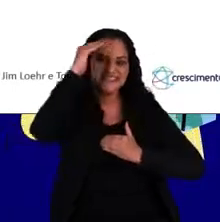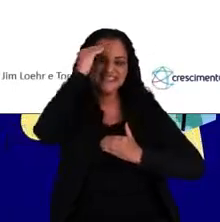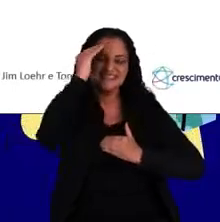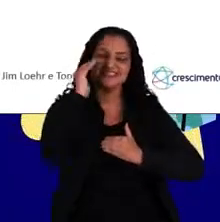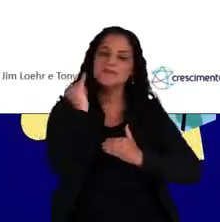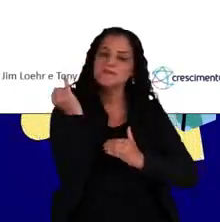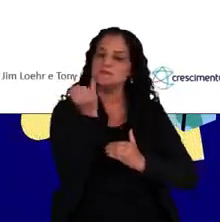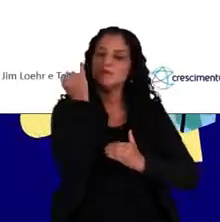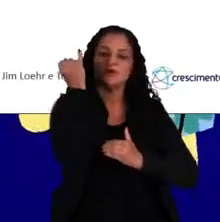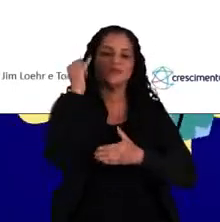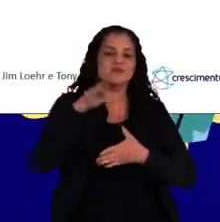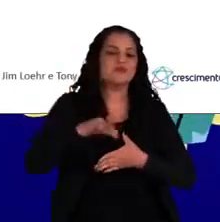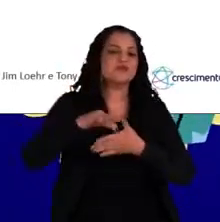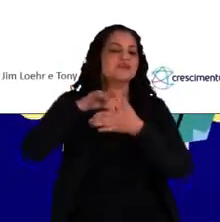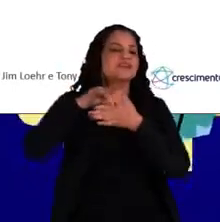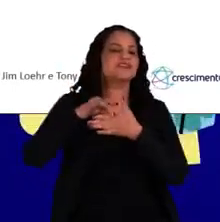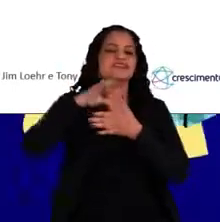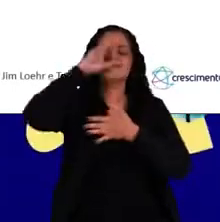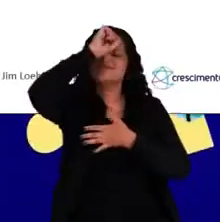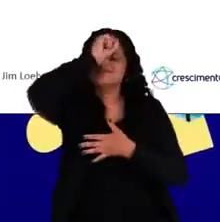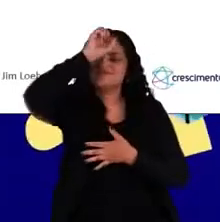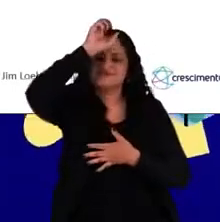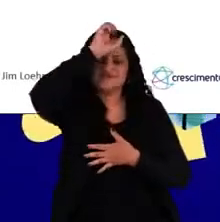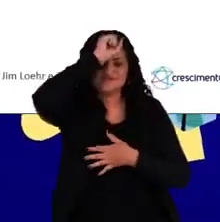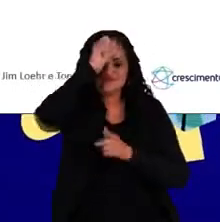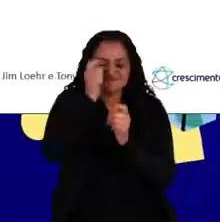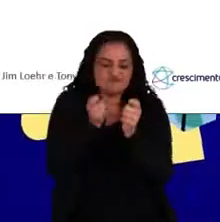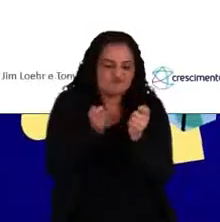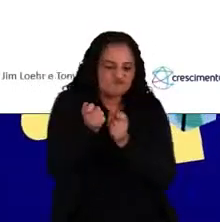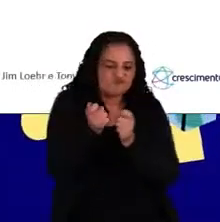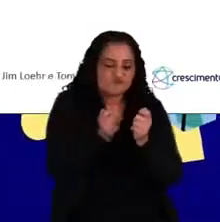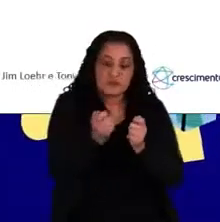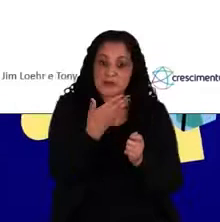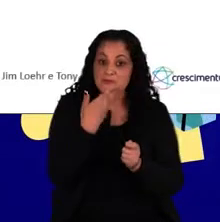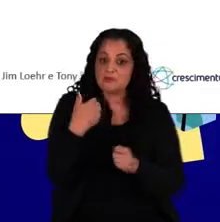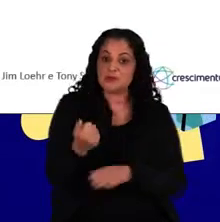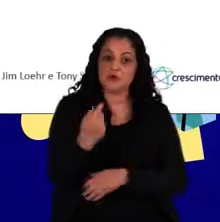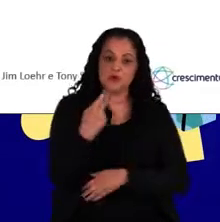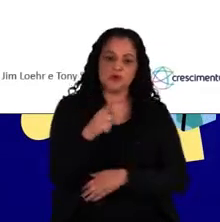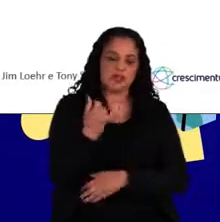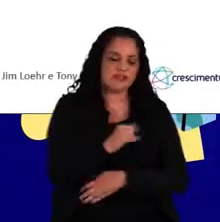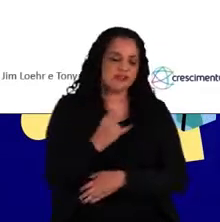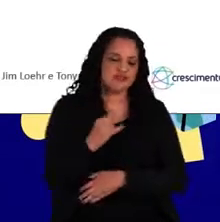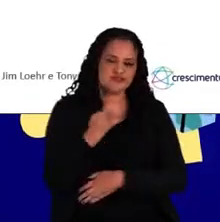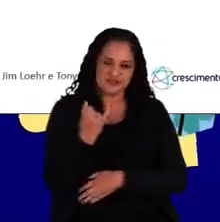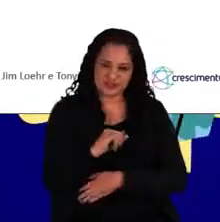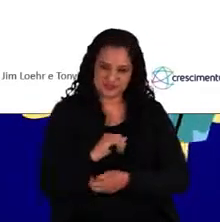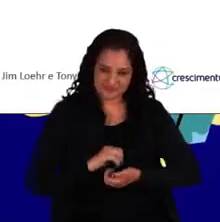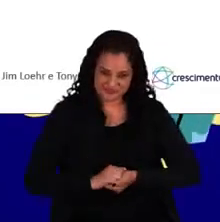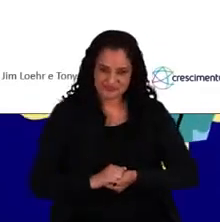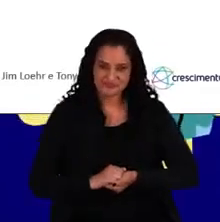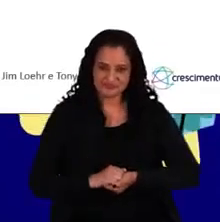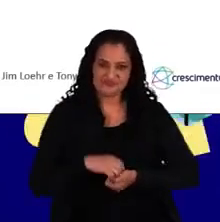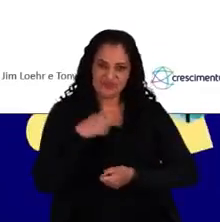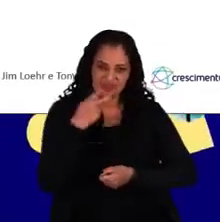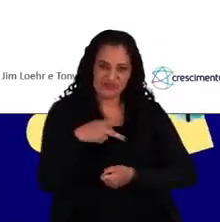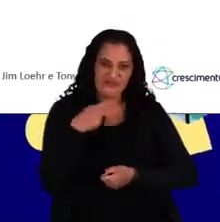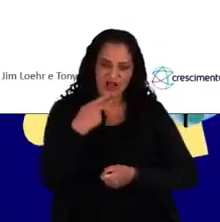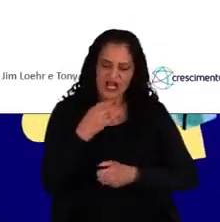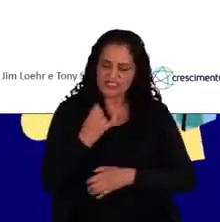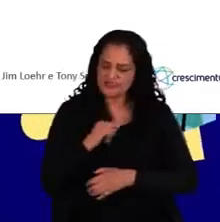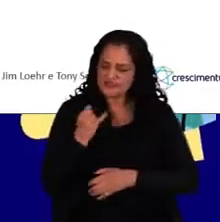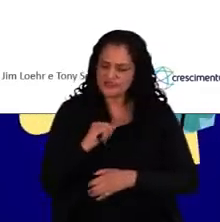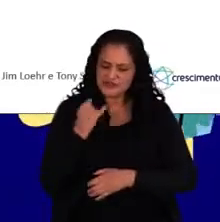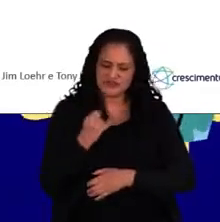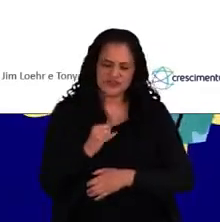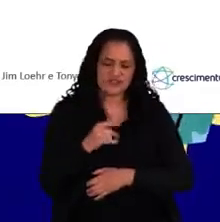da importância desse líder aprender a administrar melhor a sua energia. E quando falamos dessa